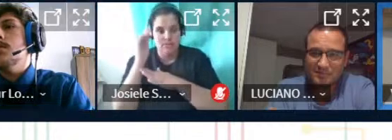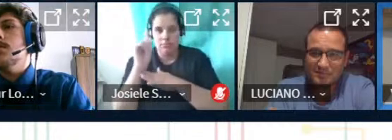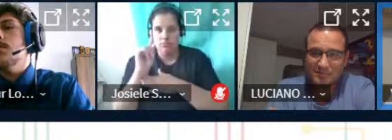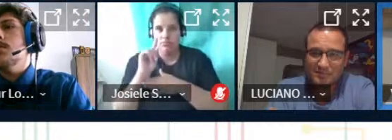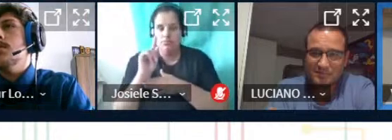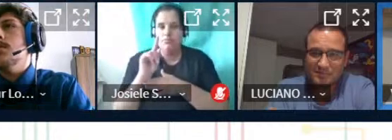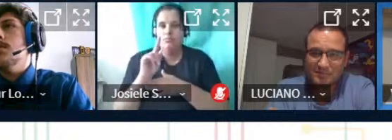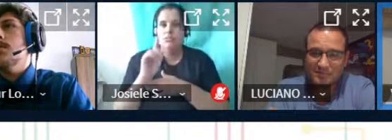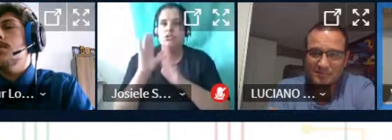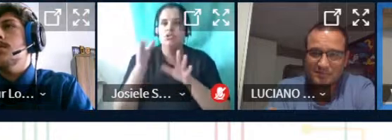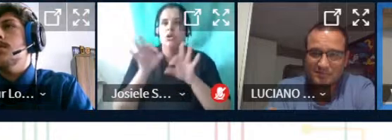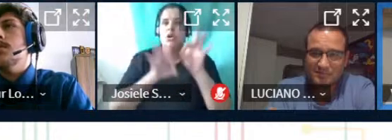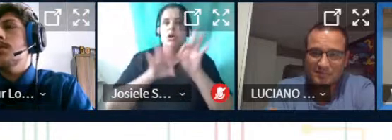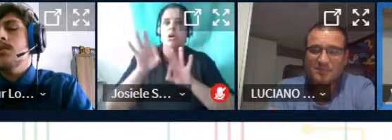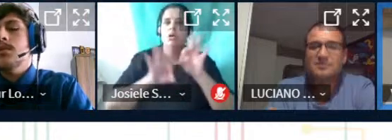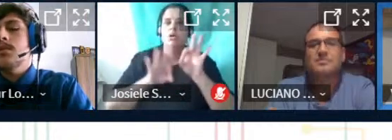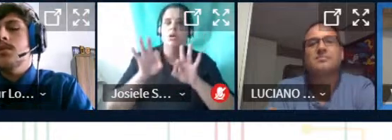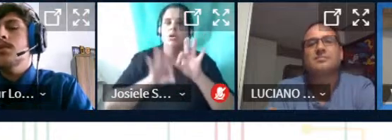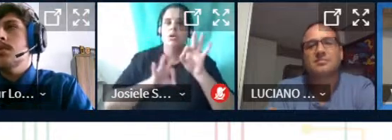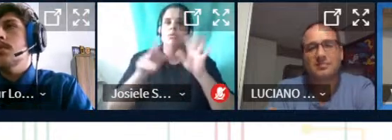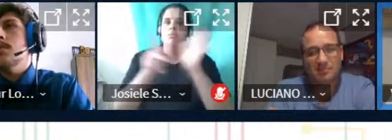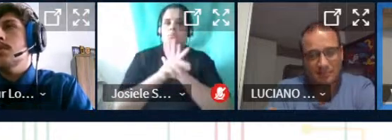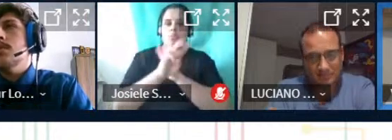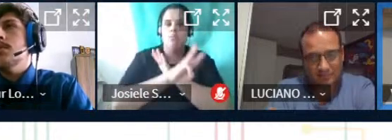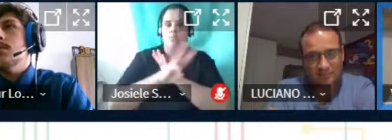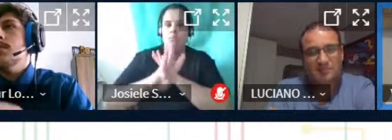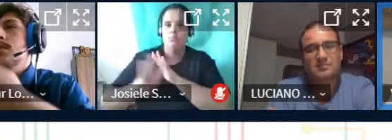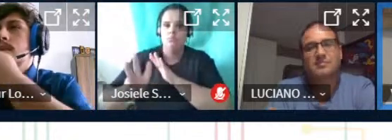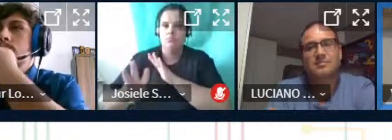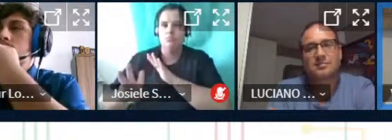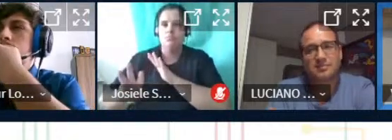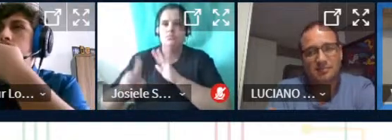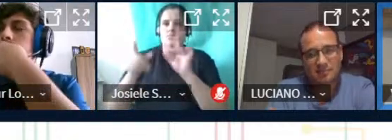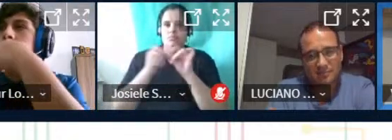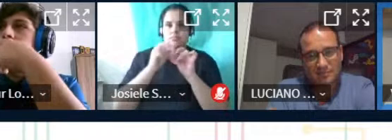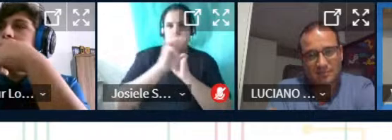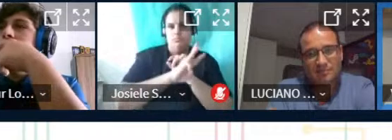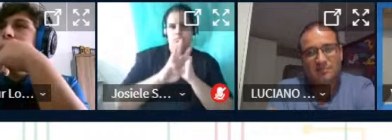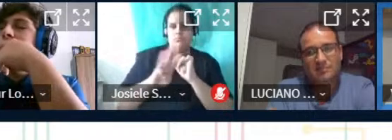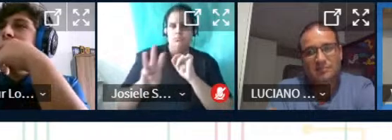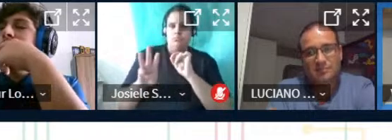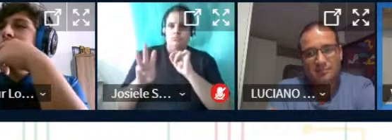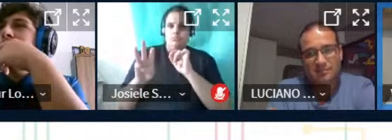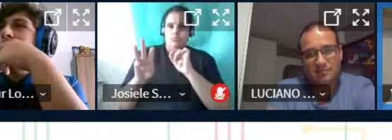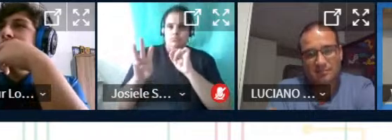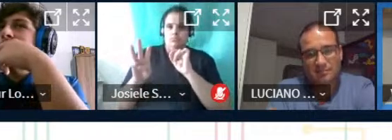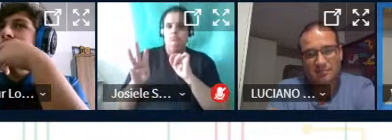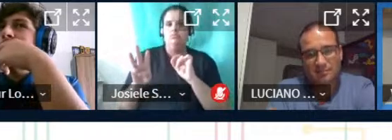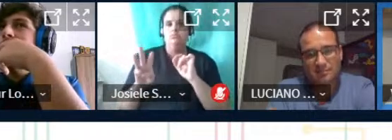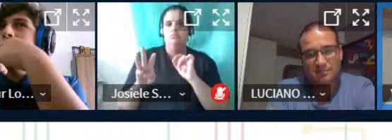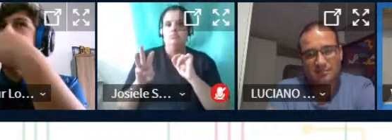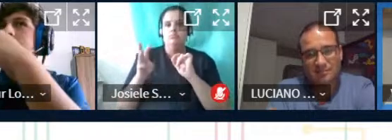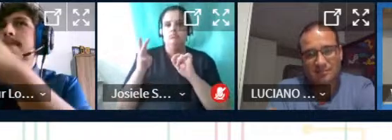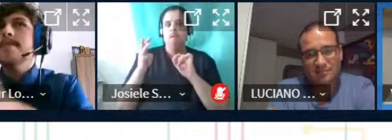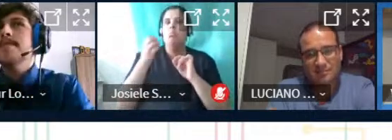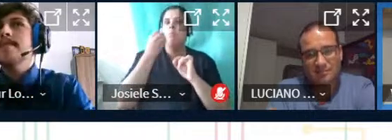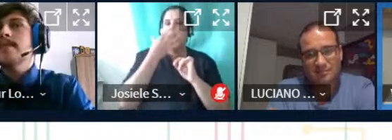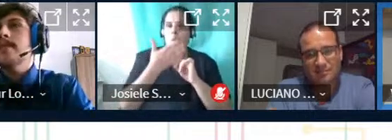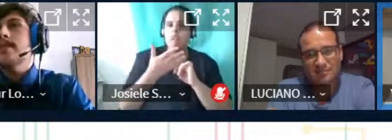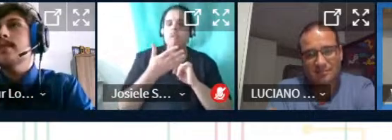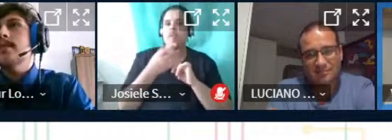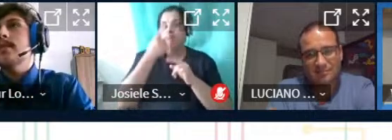eles já estão elaborando uma página né então a gente está alimentando essa página e eles são muito muito bons muito